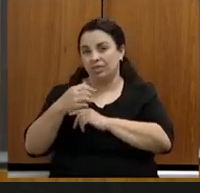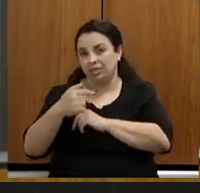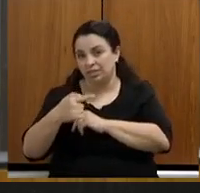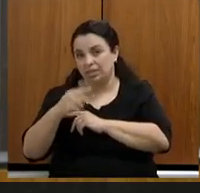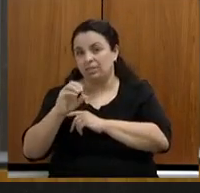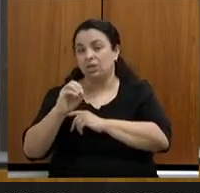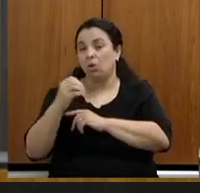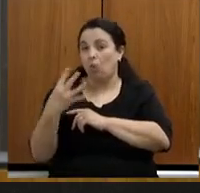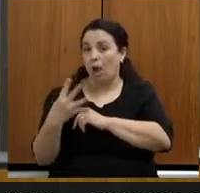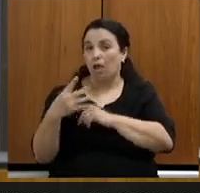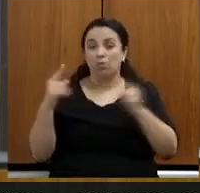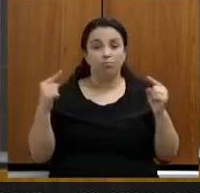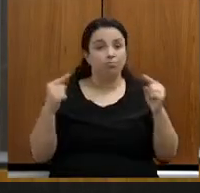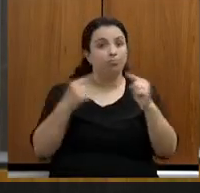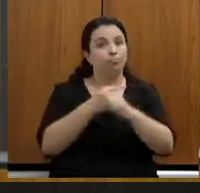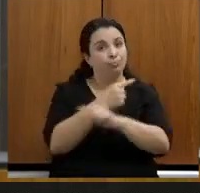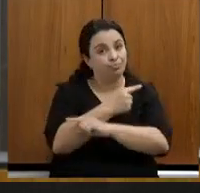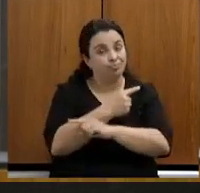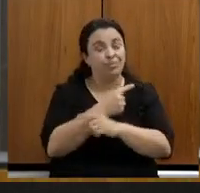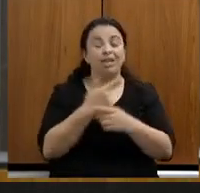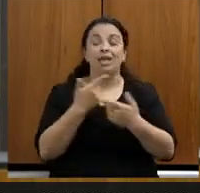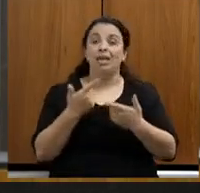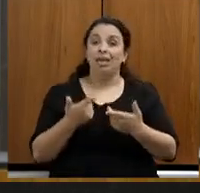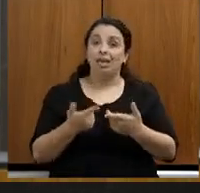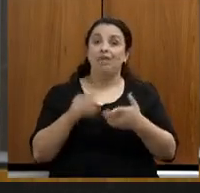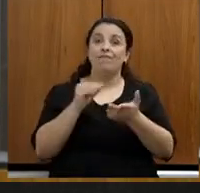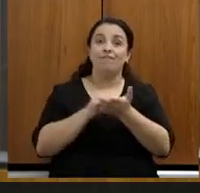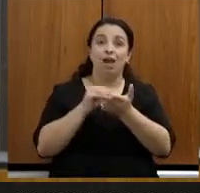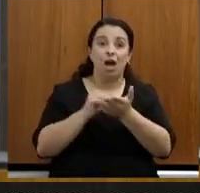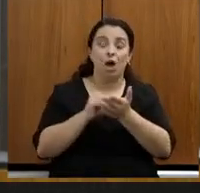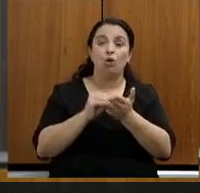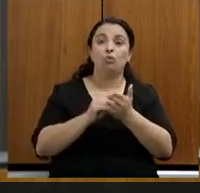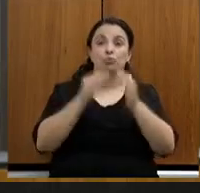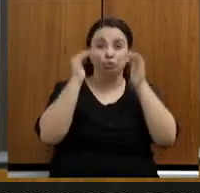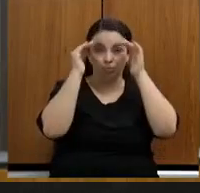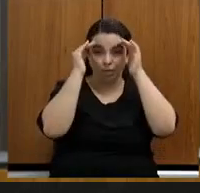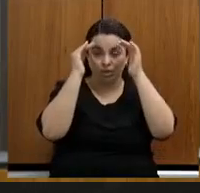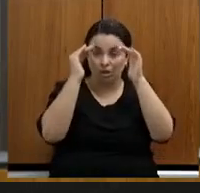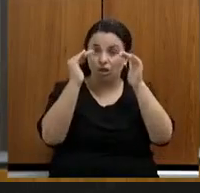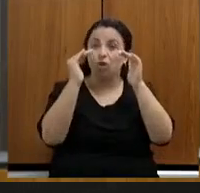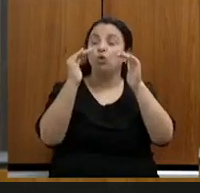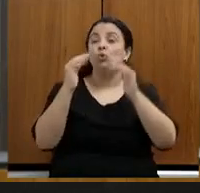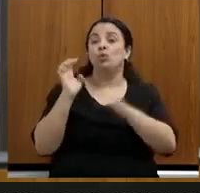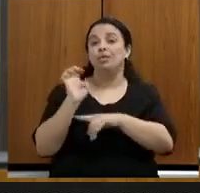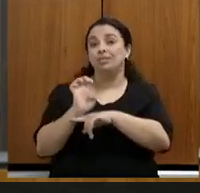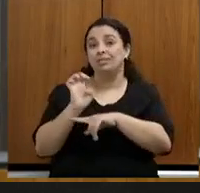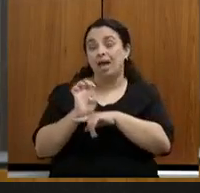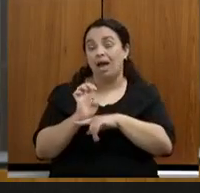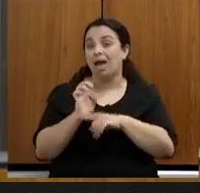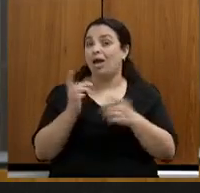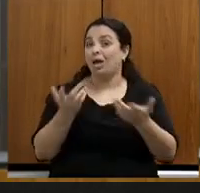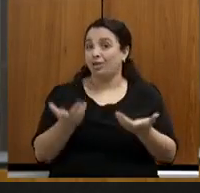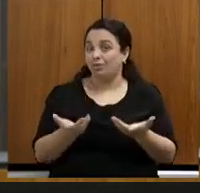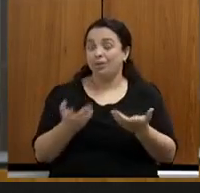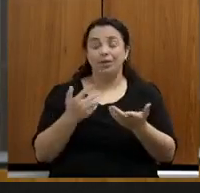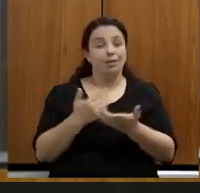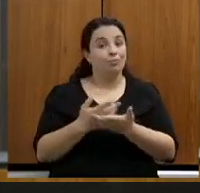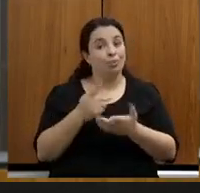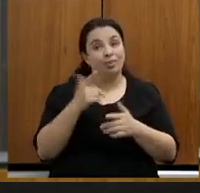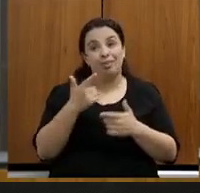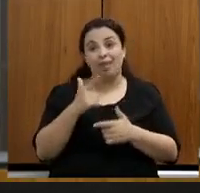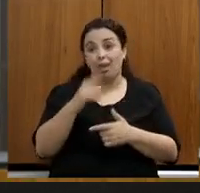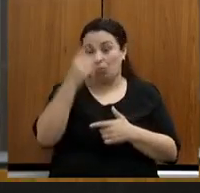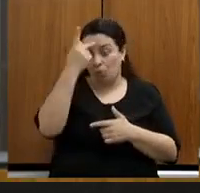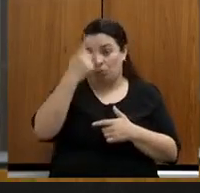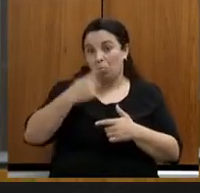Conselho à Secretaria, contrariando o caráter autônomo que precisa ter o Conselho. Então,